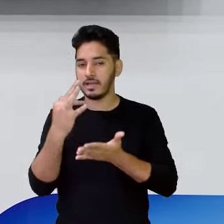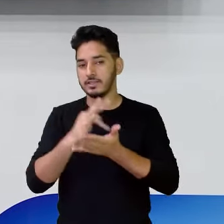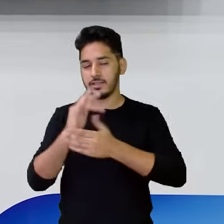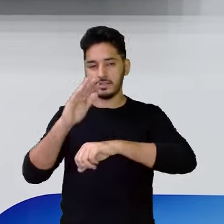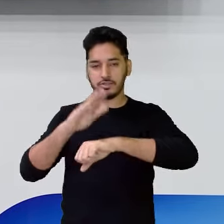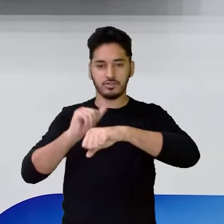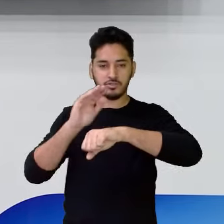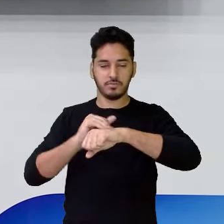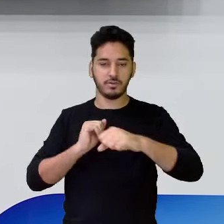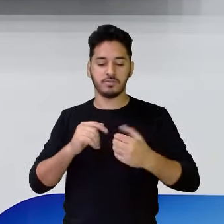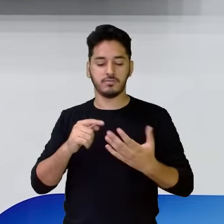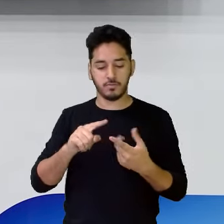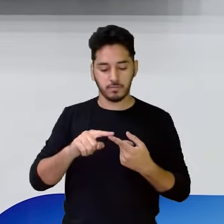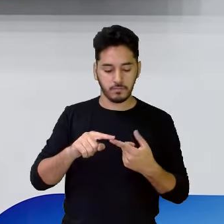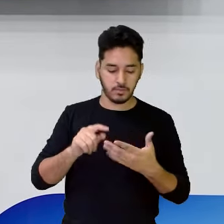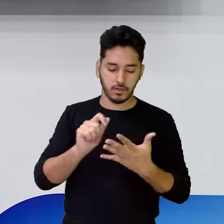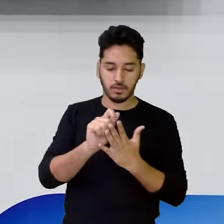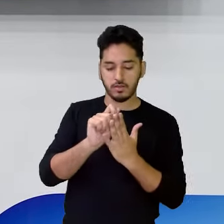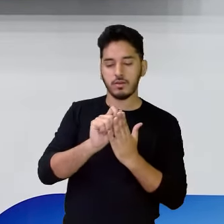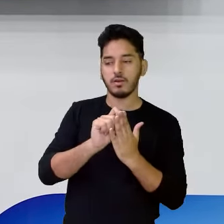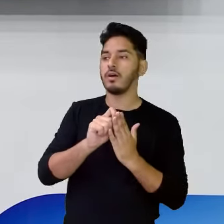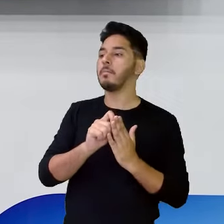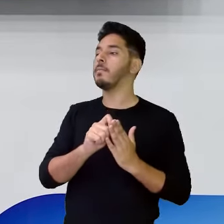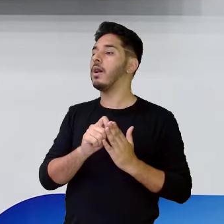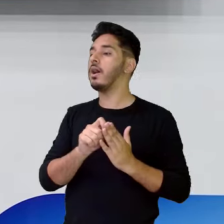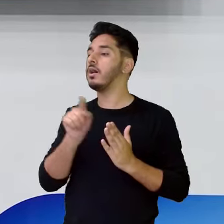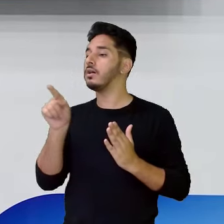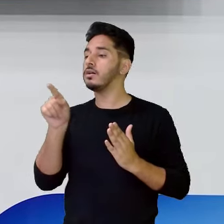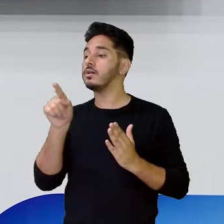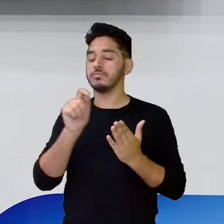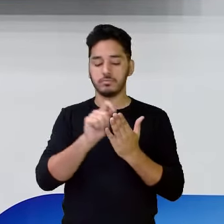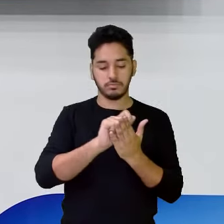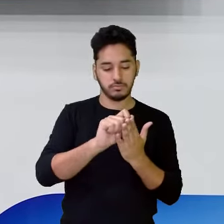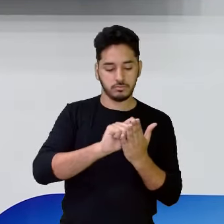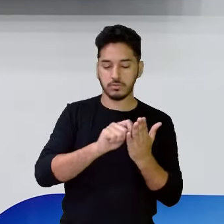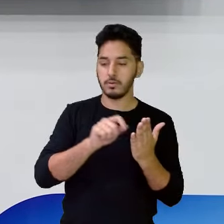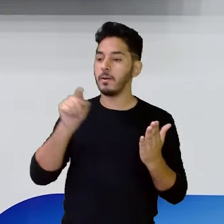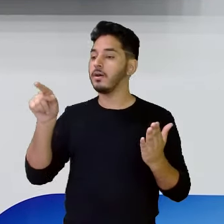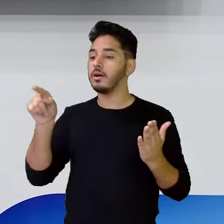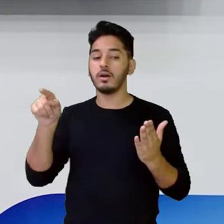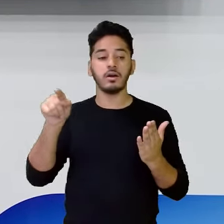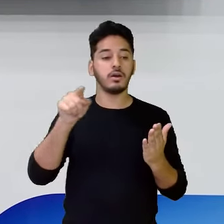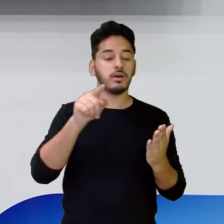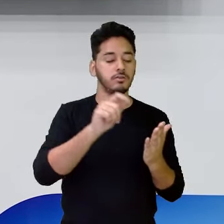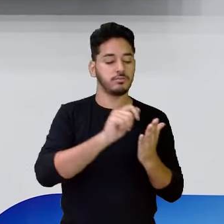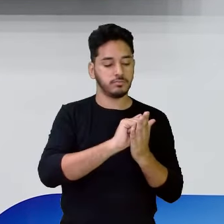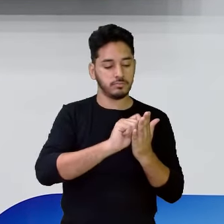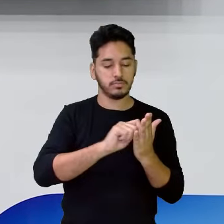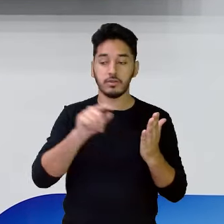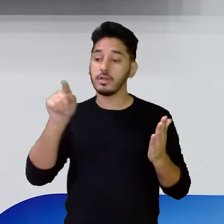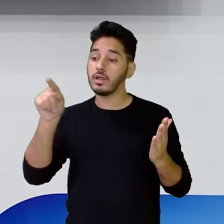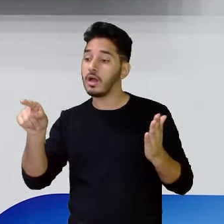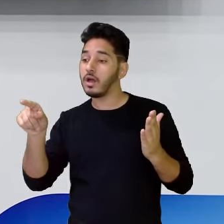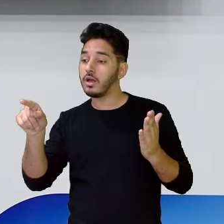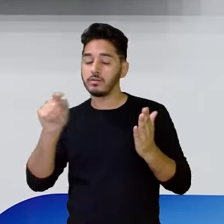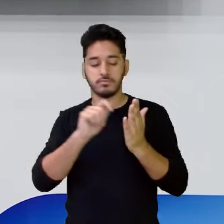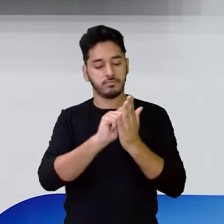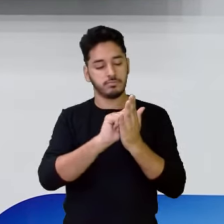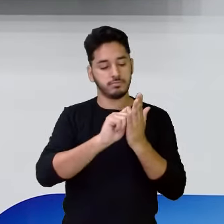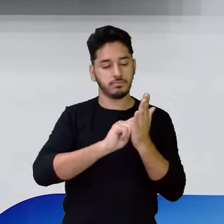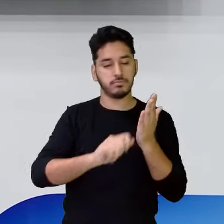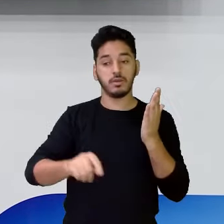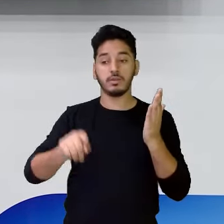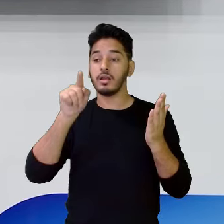tem uma lista, tem em ordem alfabética, em que ela chama. Ela vai chamando cada